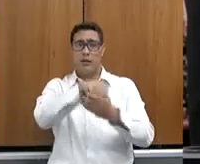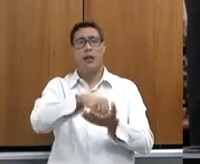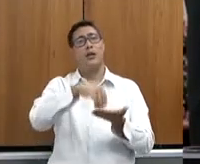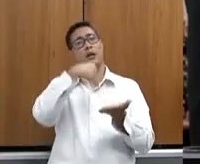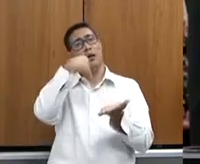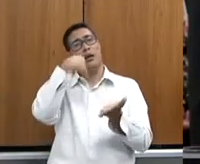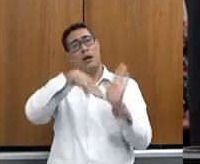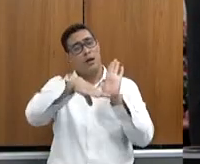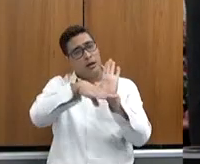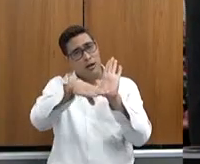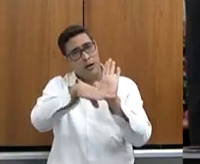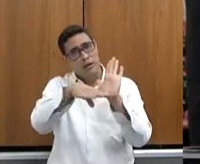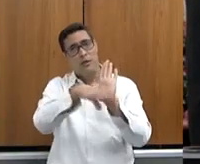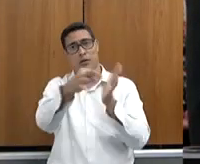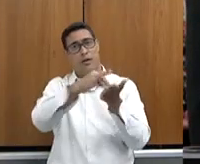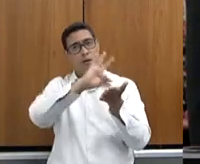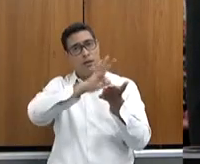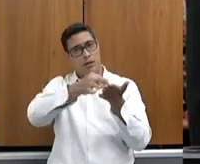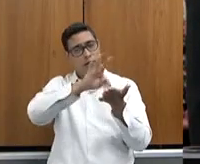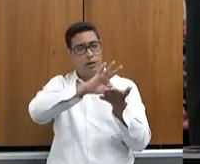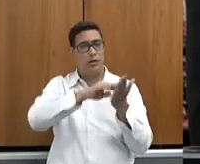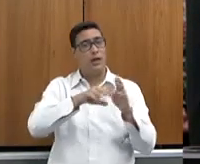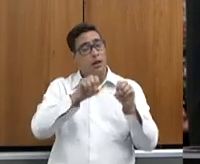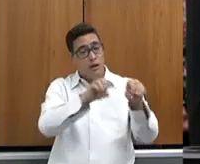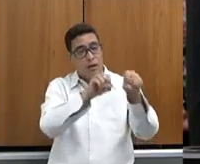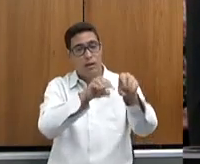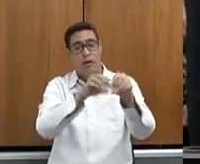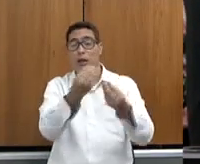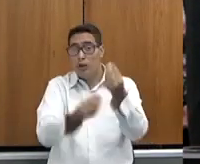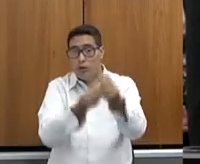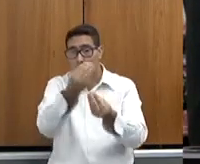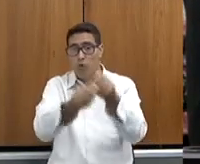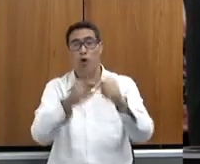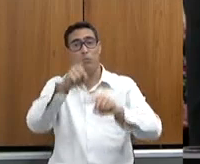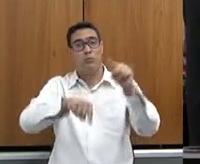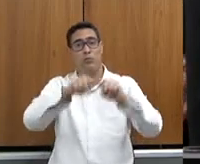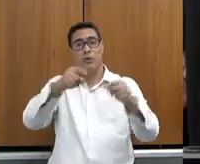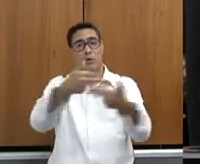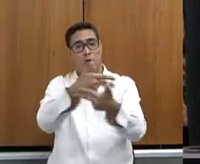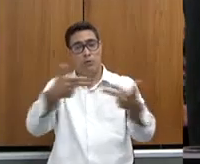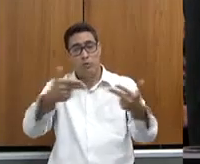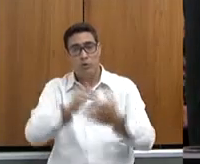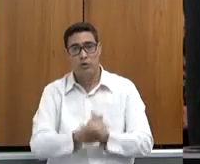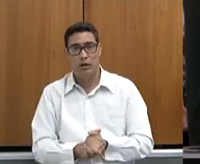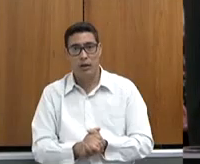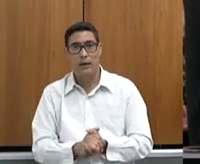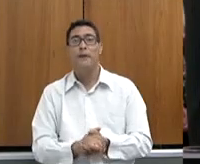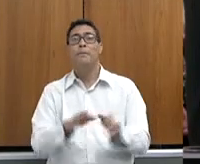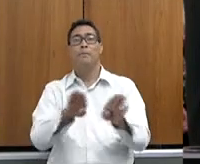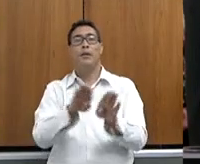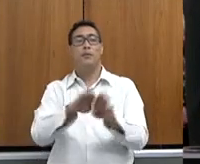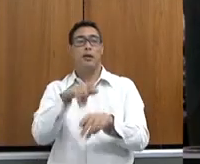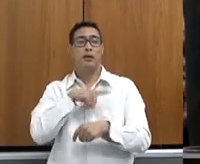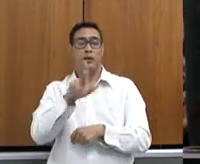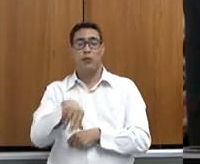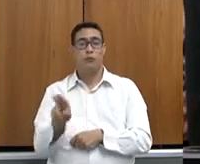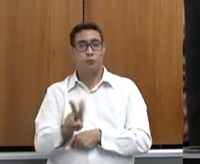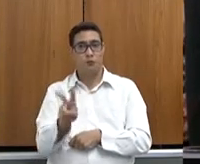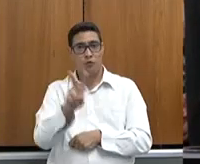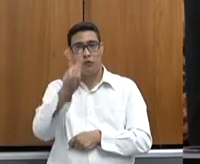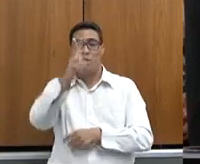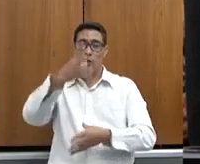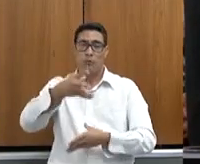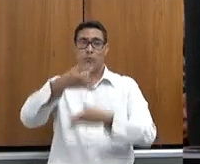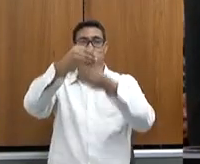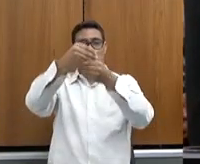técnica, que começa para poder ensinar esses produtores a produzir. Esse produtor produz já tendo um valor agregado e já tendo